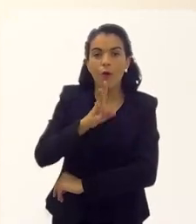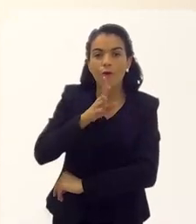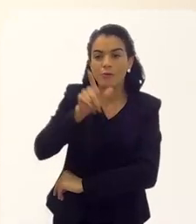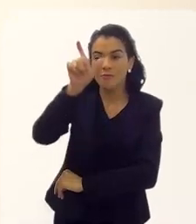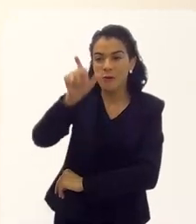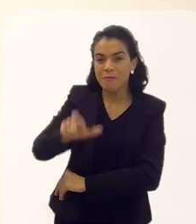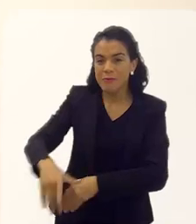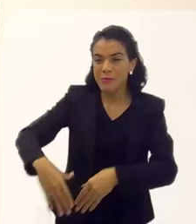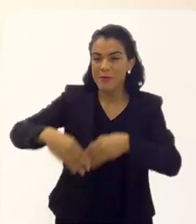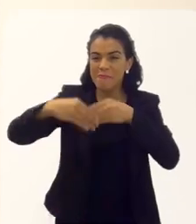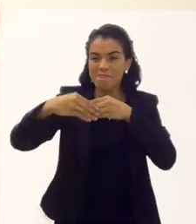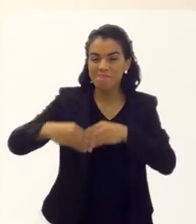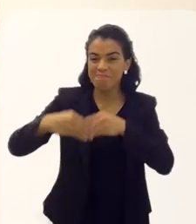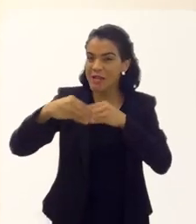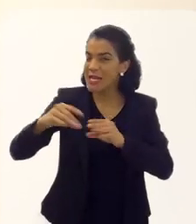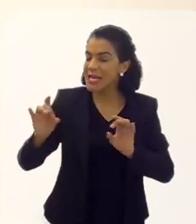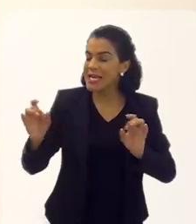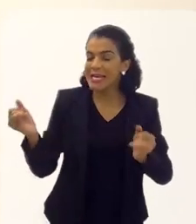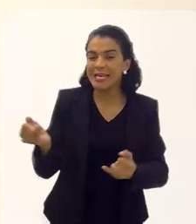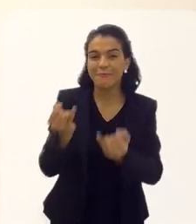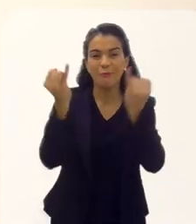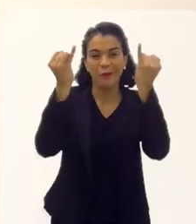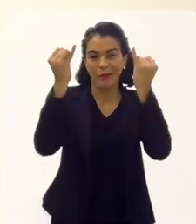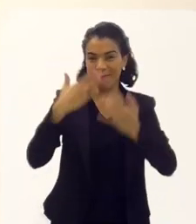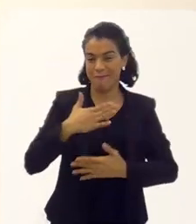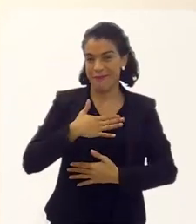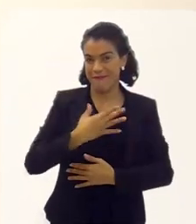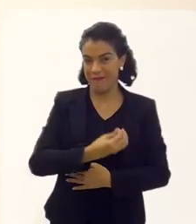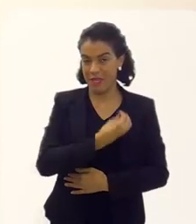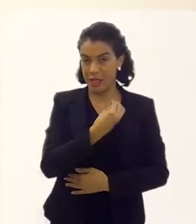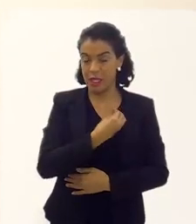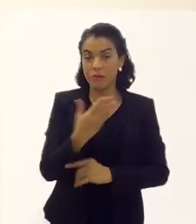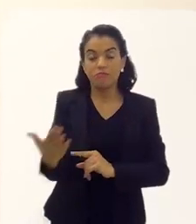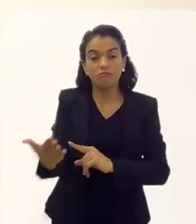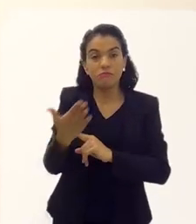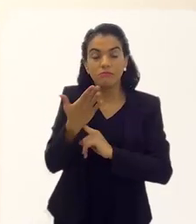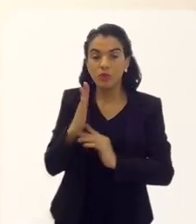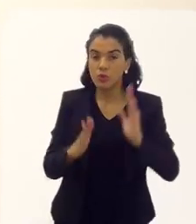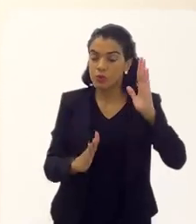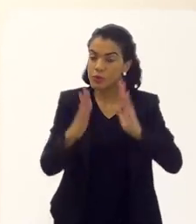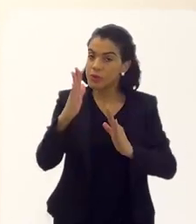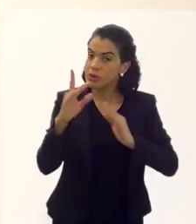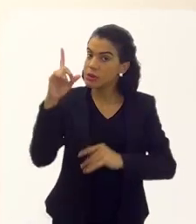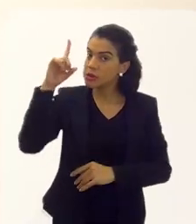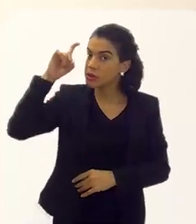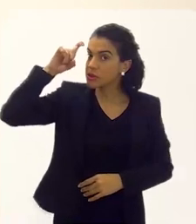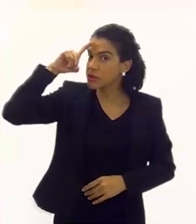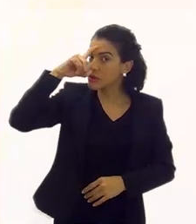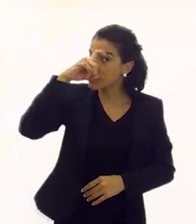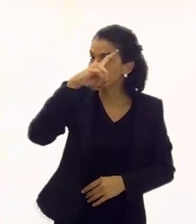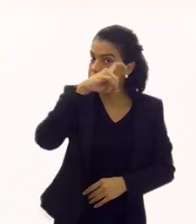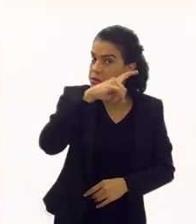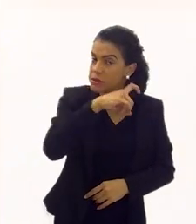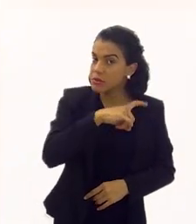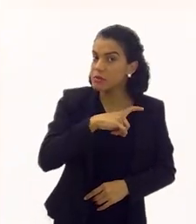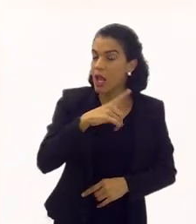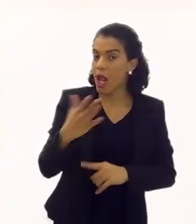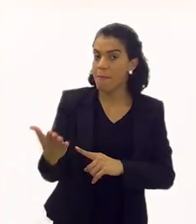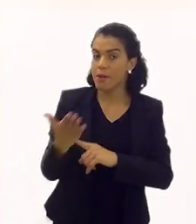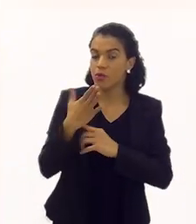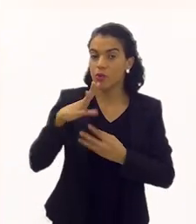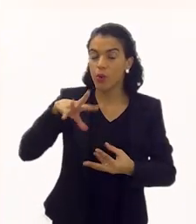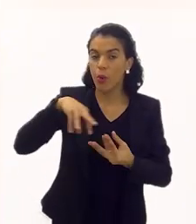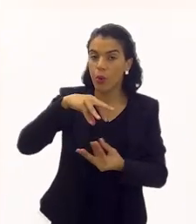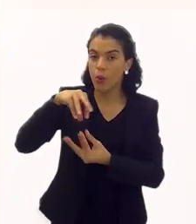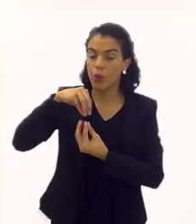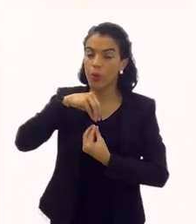pessoa que foi muito importante na minha vida e que me ajudou numa fase muito difícil, não só espiritualmente, como eu